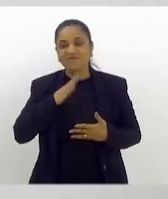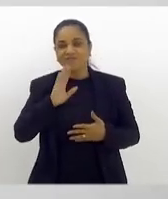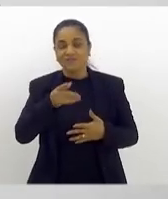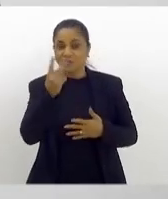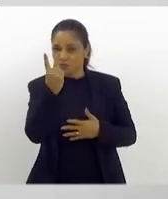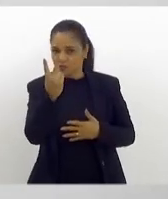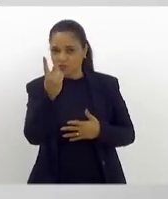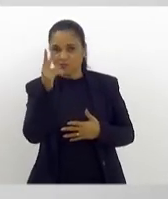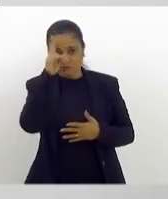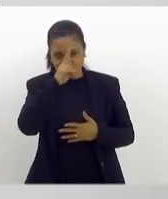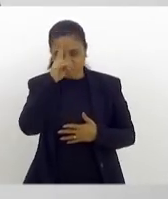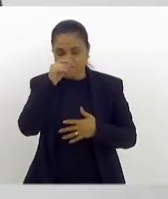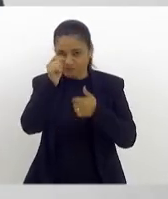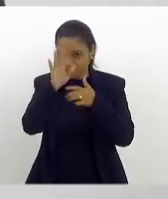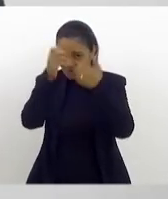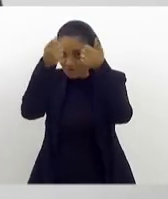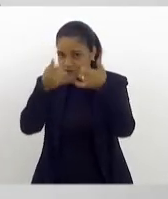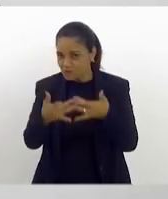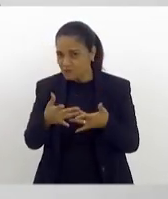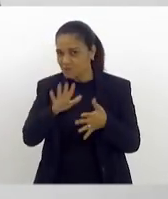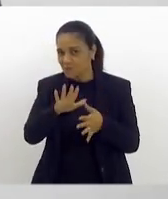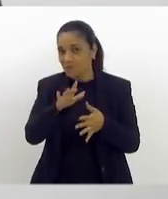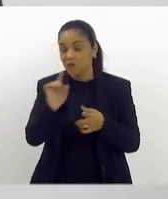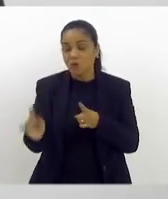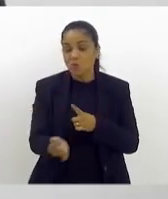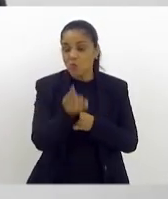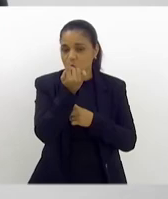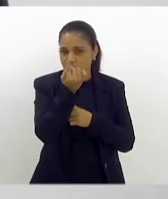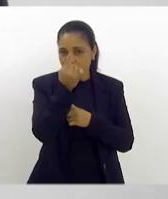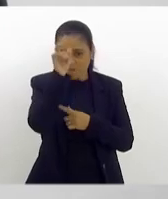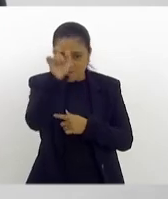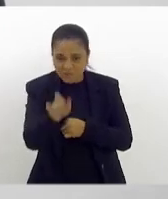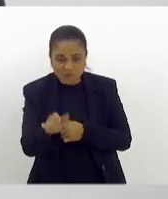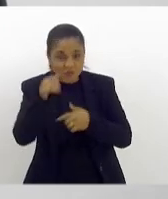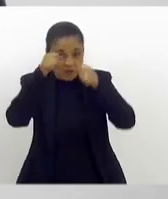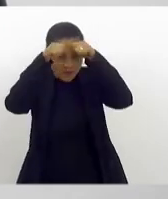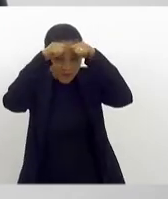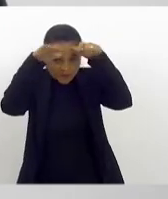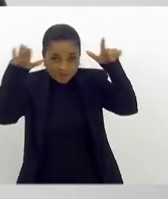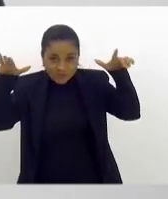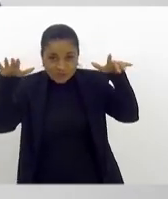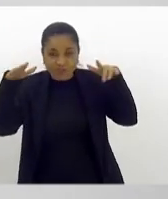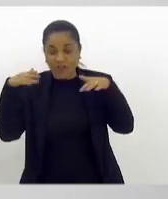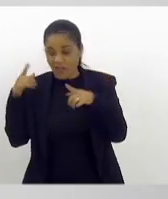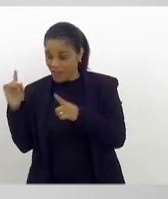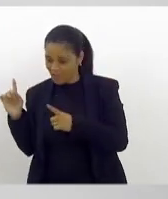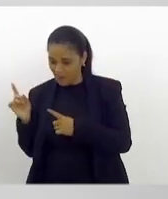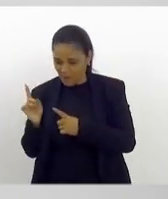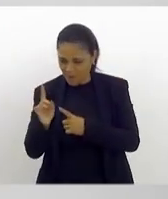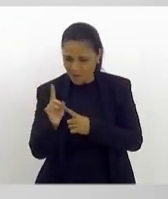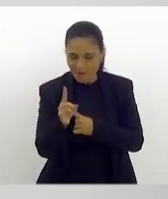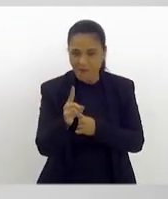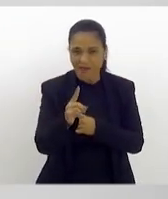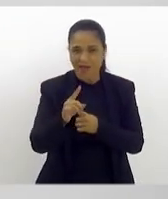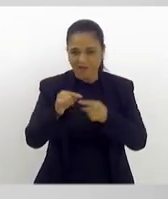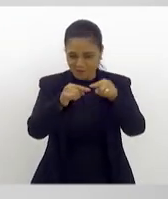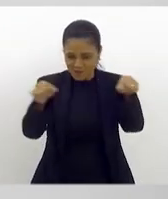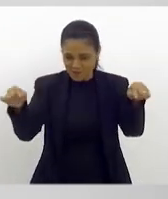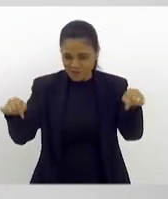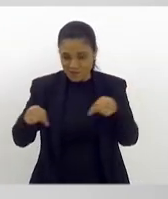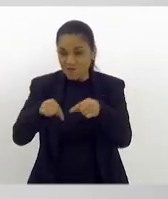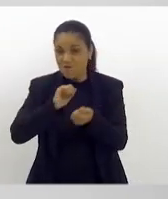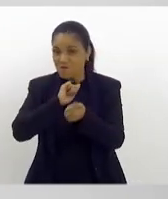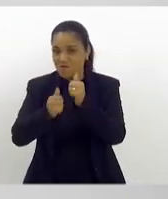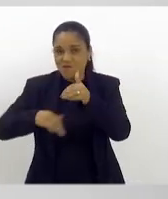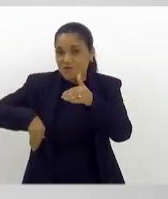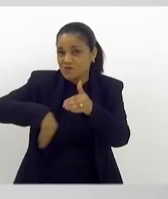que uma pessoa autista invadiu o gramado. Contei isso para alguém hoje.